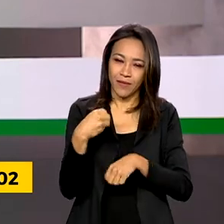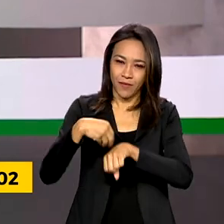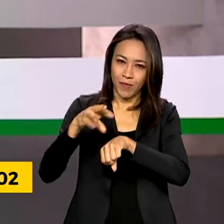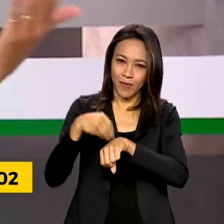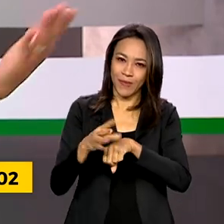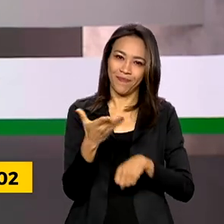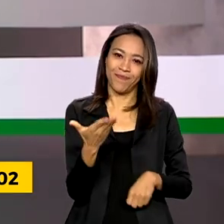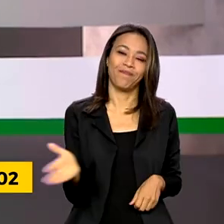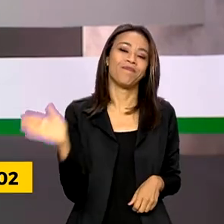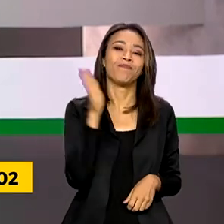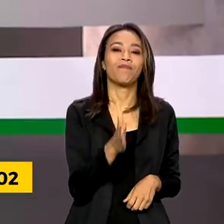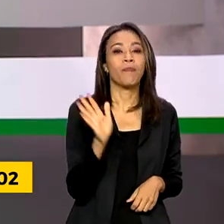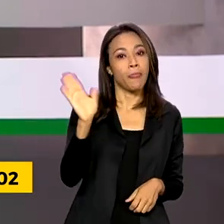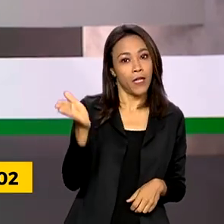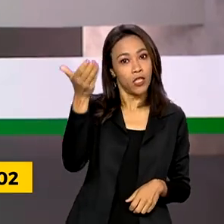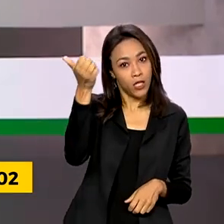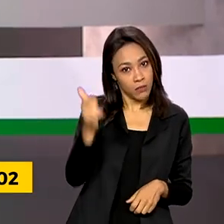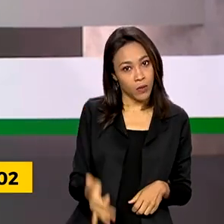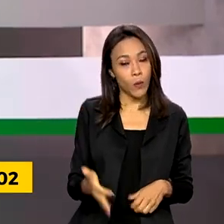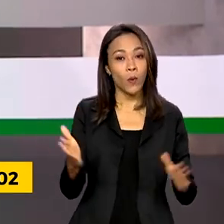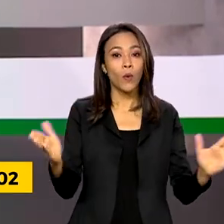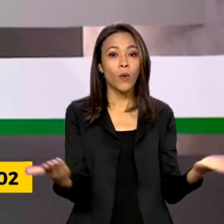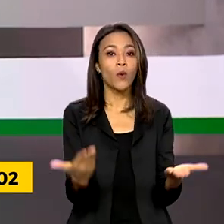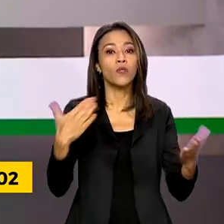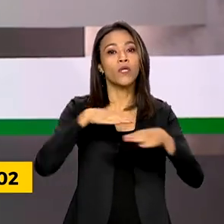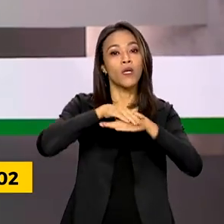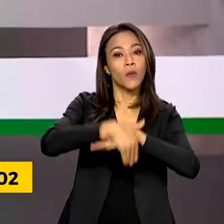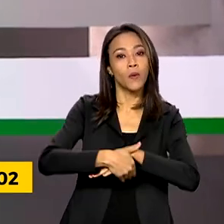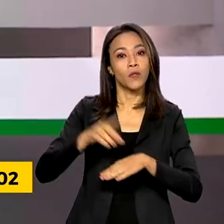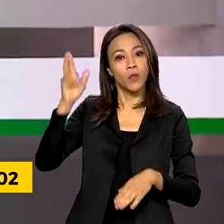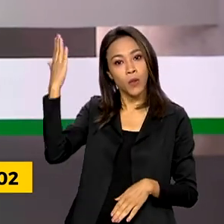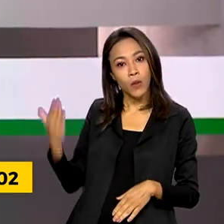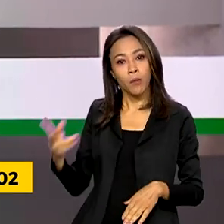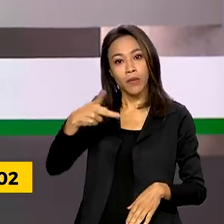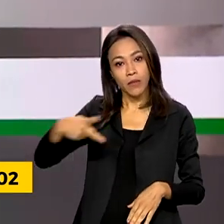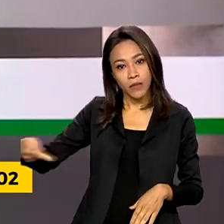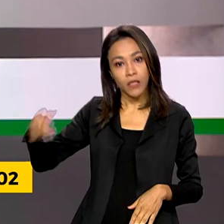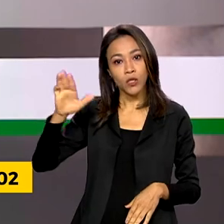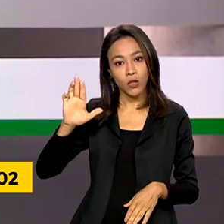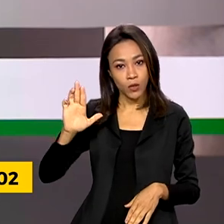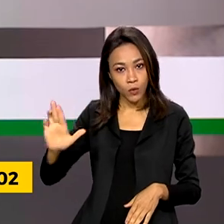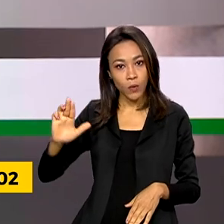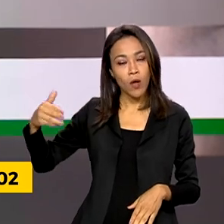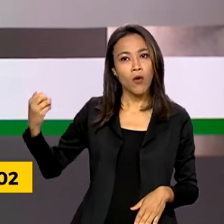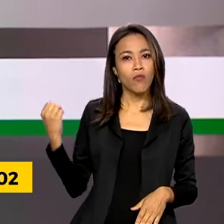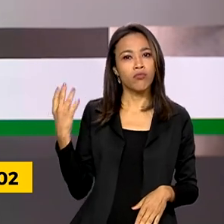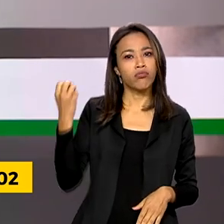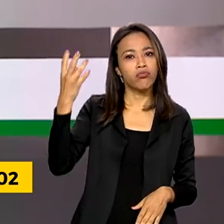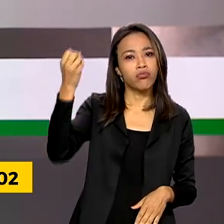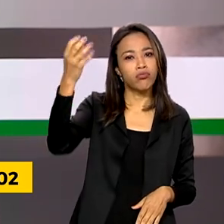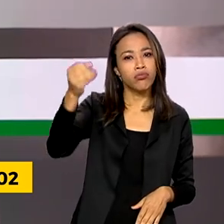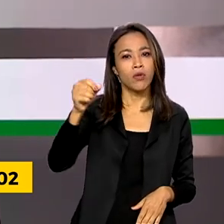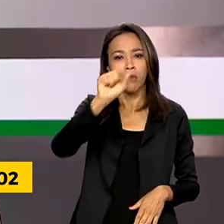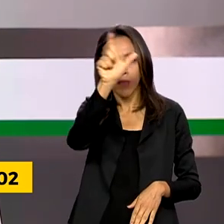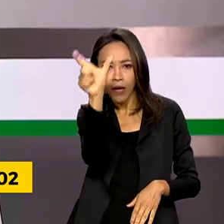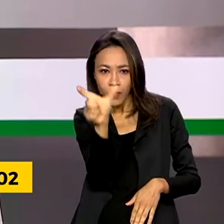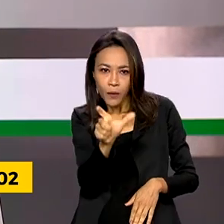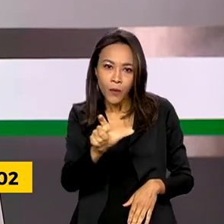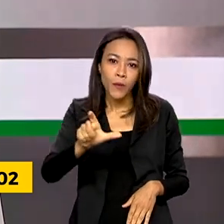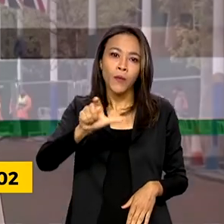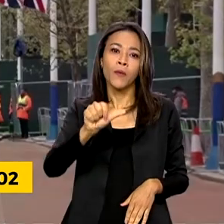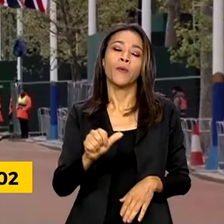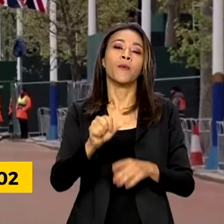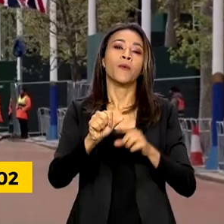E como o Glauco disse, hoje à noite o presidente Lula embarca para Londres, na Inglaterra, para a coroação do rei Charles III.